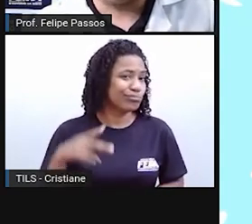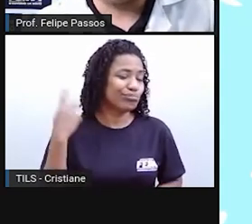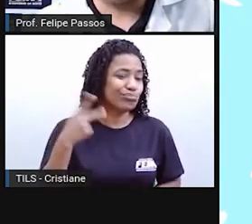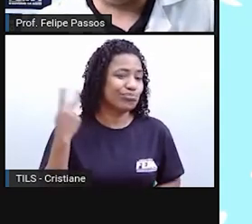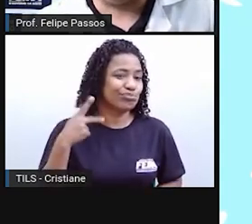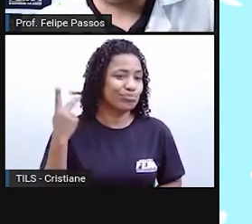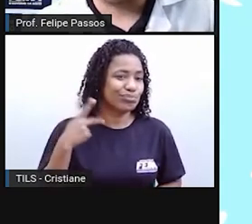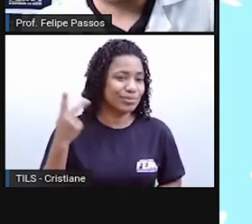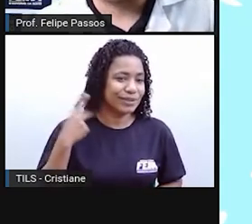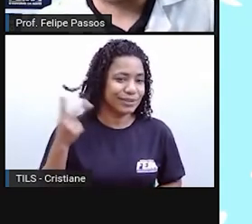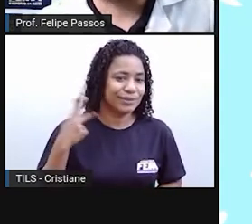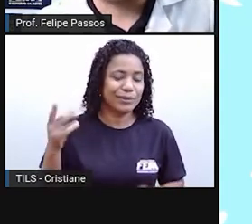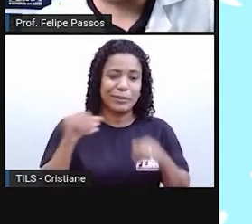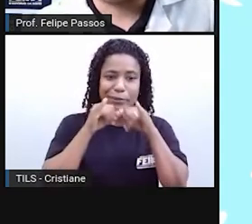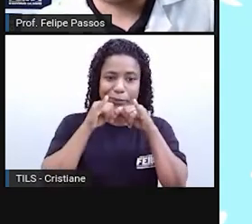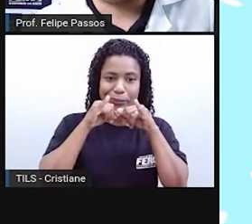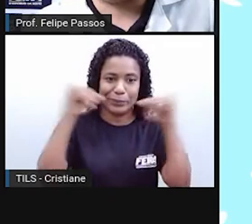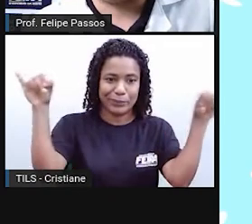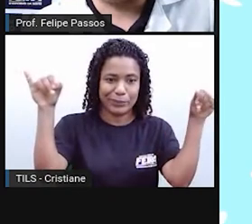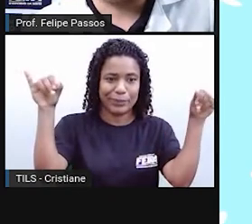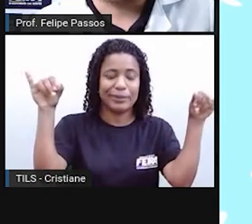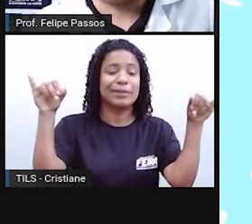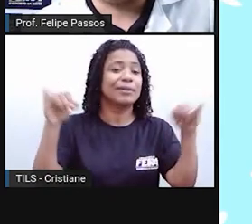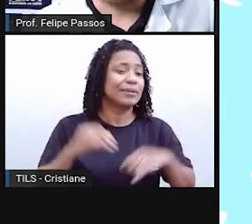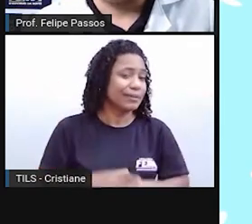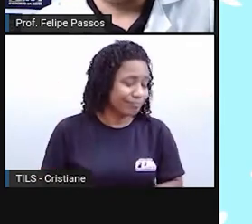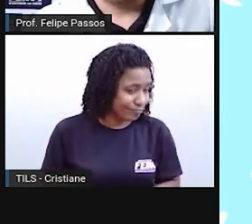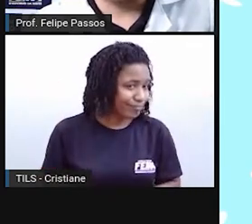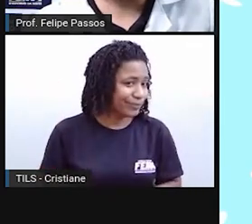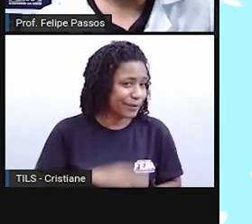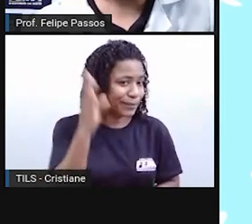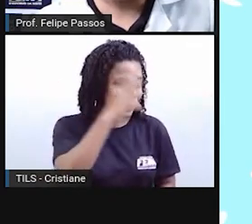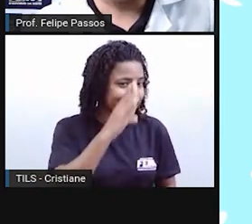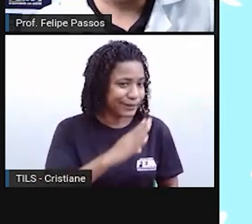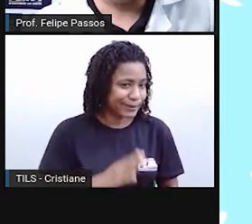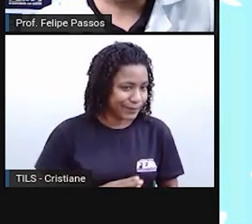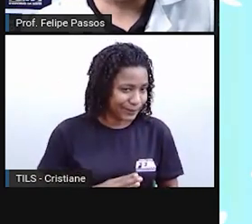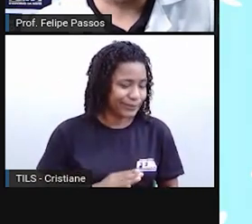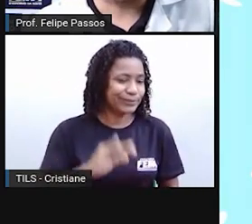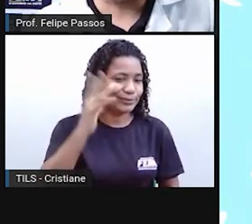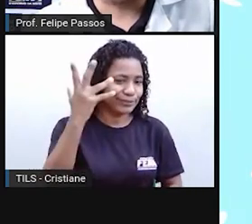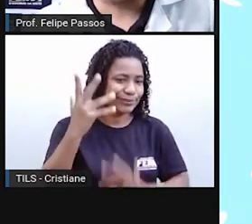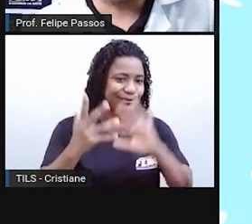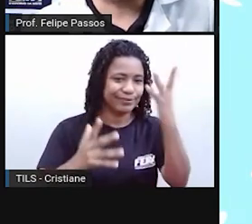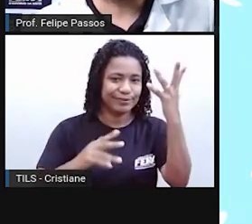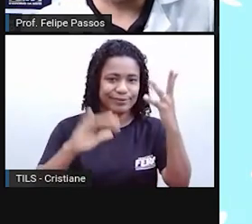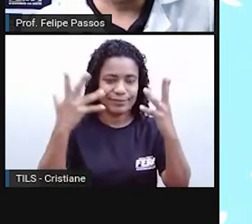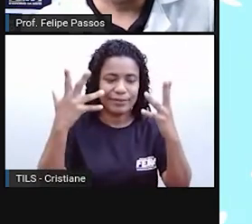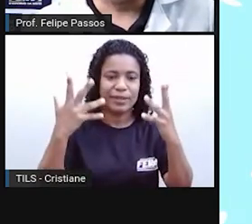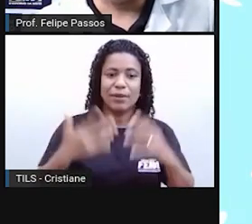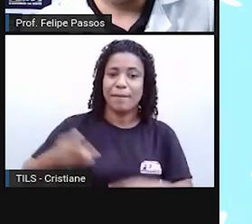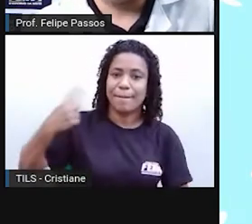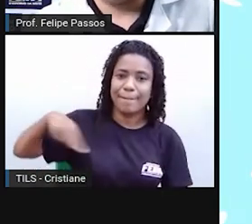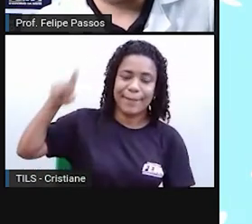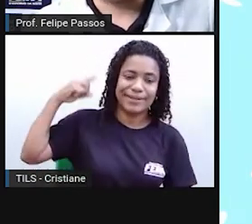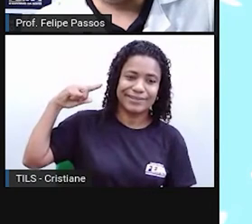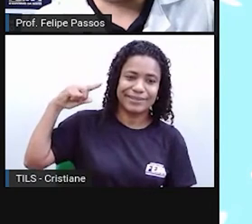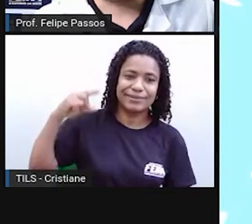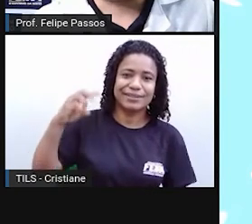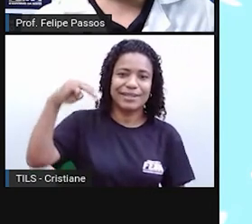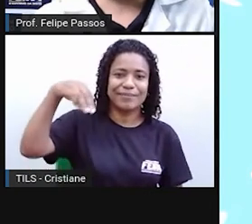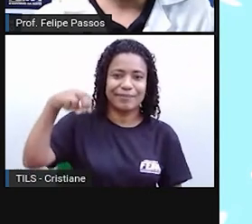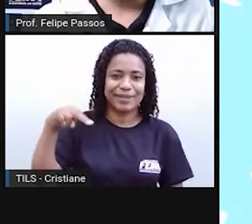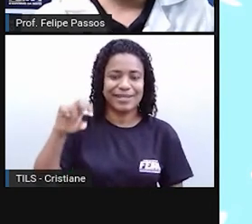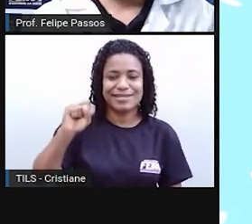brasileiro está sempre aí ouvindo falar. Existiu um escândalo político aqui chamado de mensalão. Então,